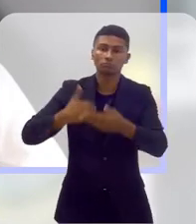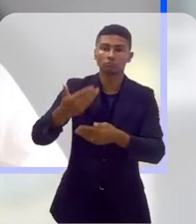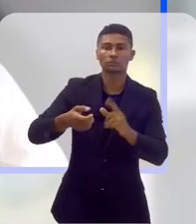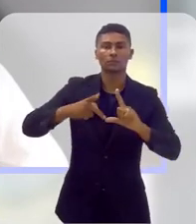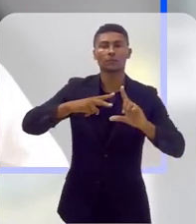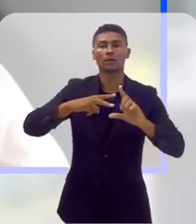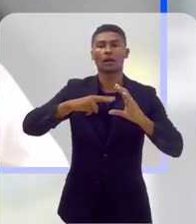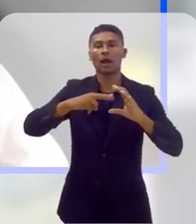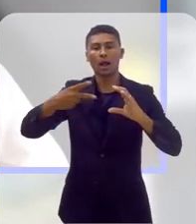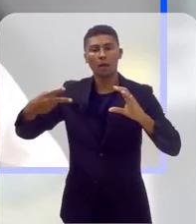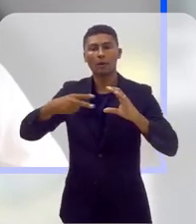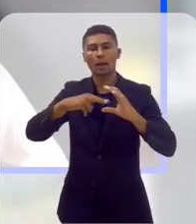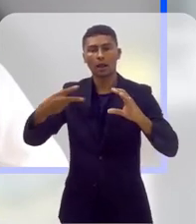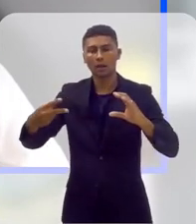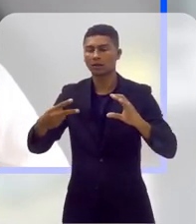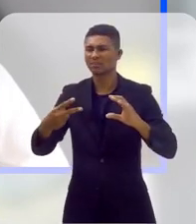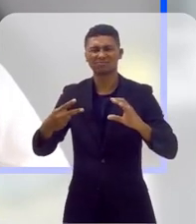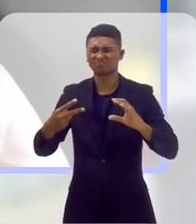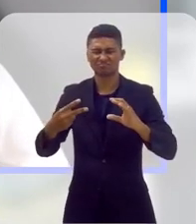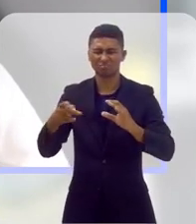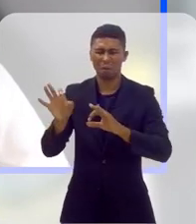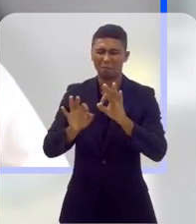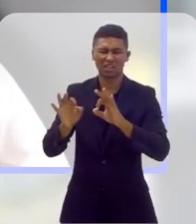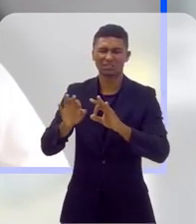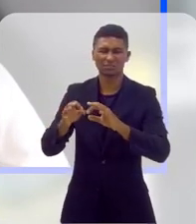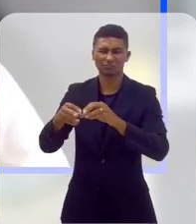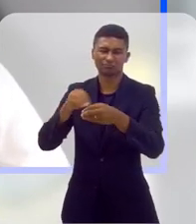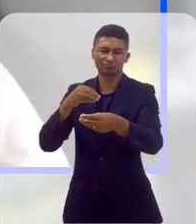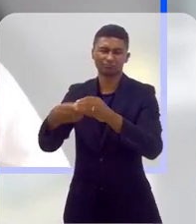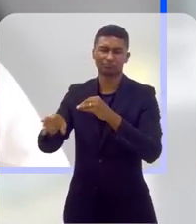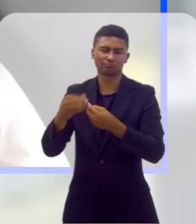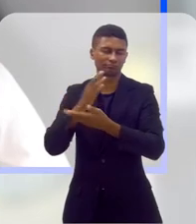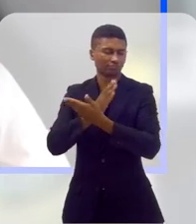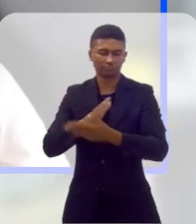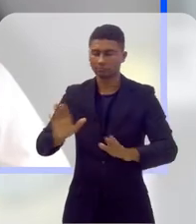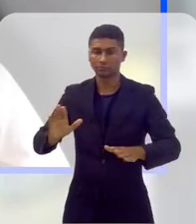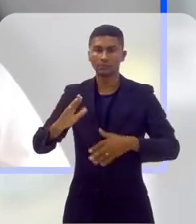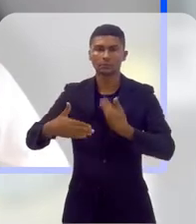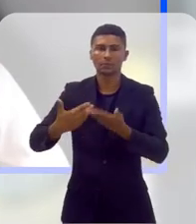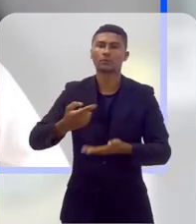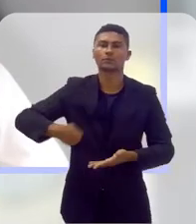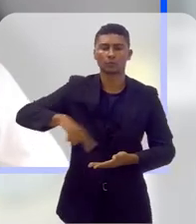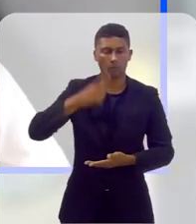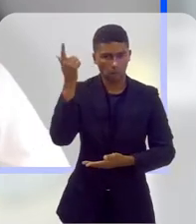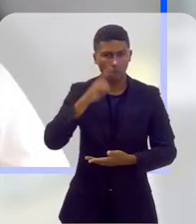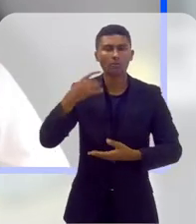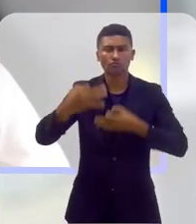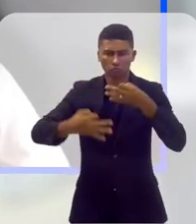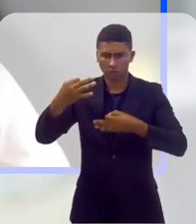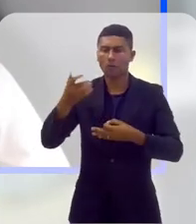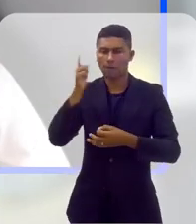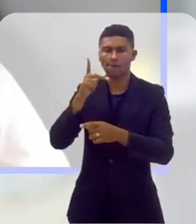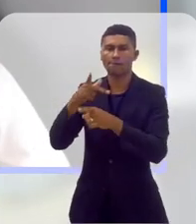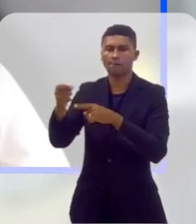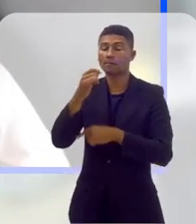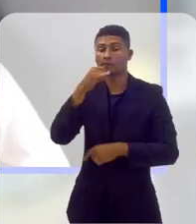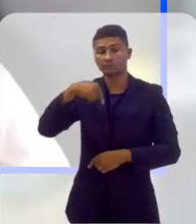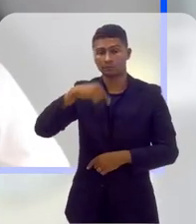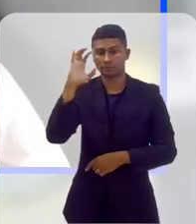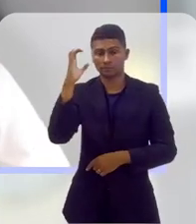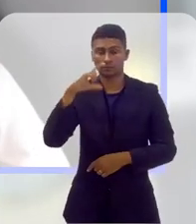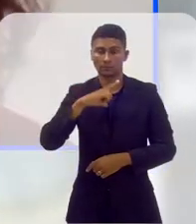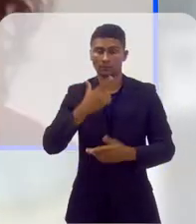municipais por intenções politiqueiras de eleição e depois nós fomos derrubando judicialmente tudo isso. Aqui em Niterói, por exemplo, existe